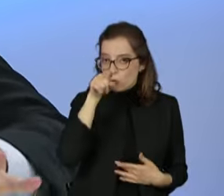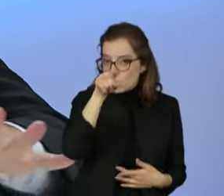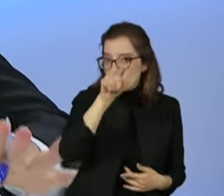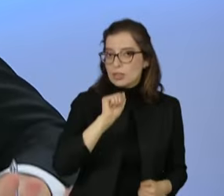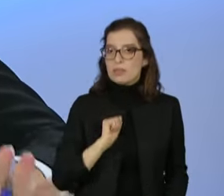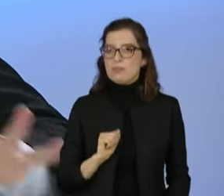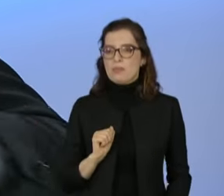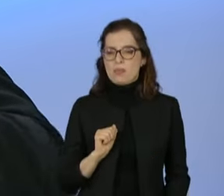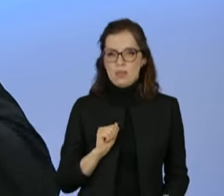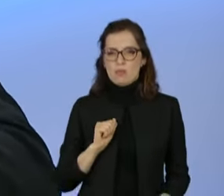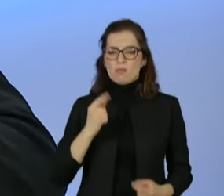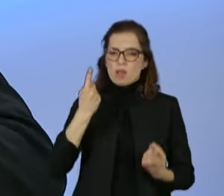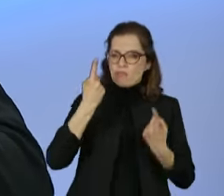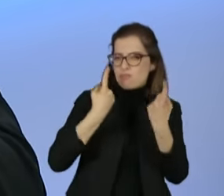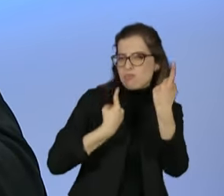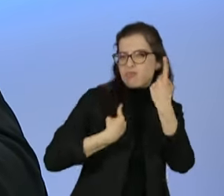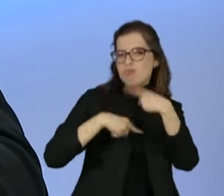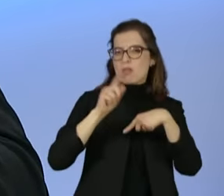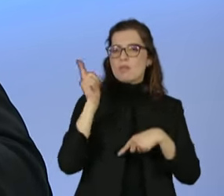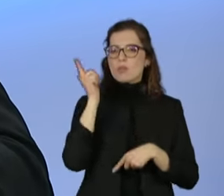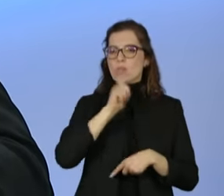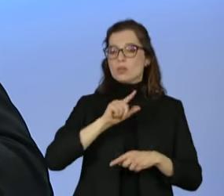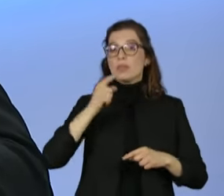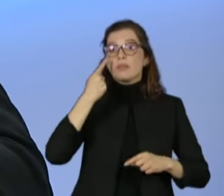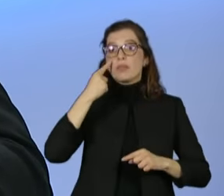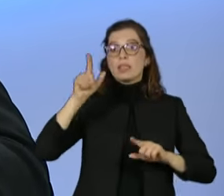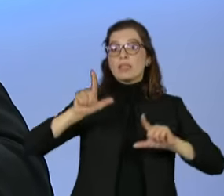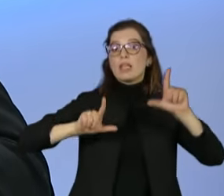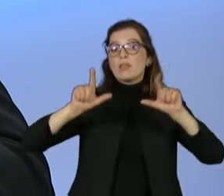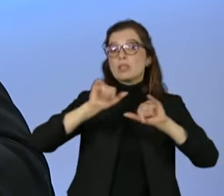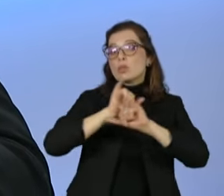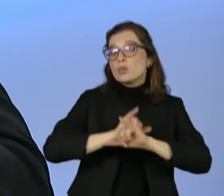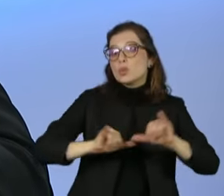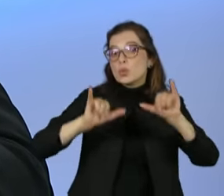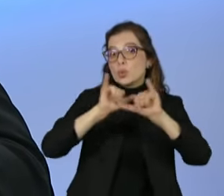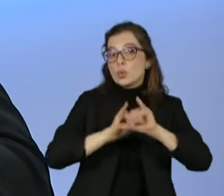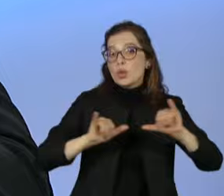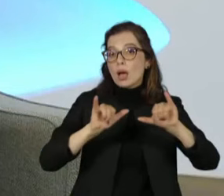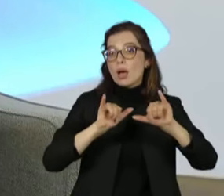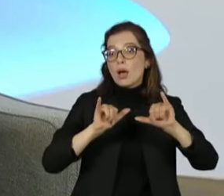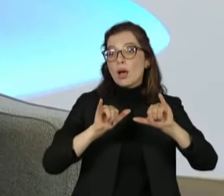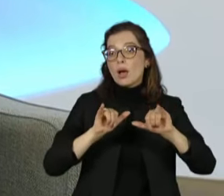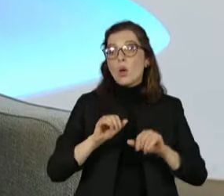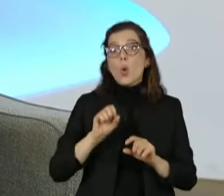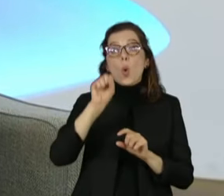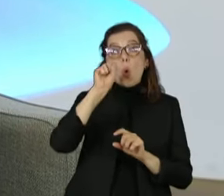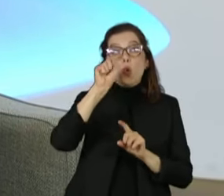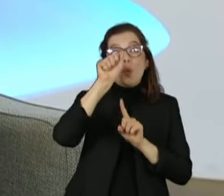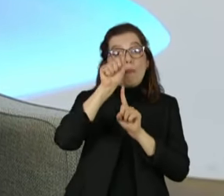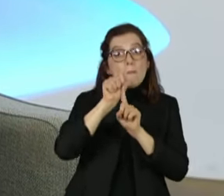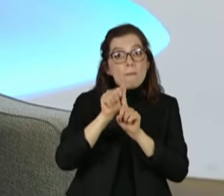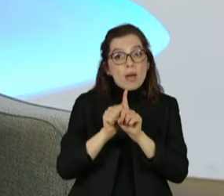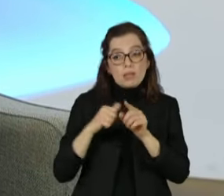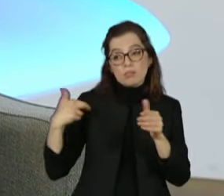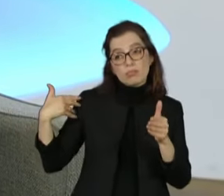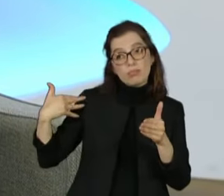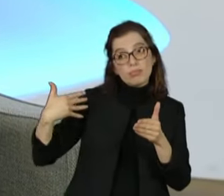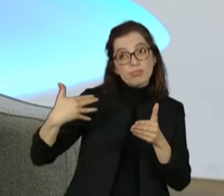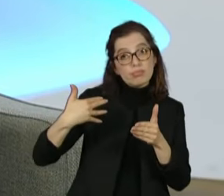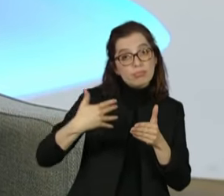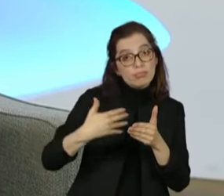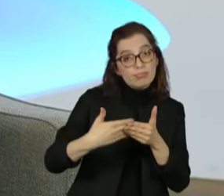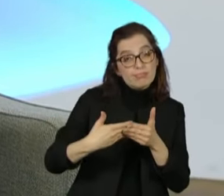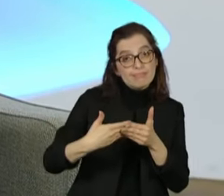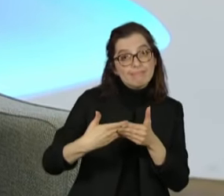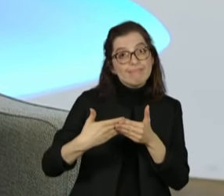crescer depois das inserções de televisão. O seu nome está há oito meses na disputa e a senhora vem oscilando entre